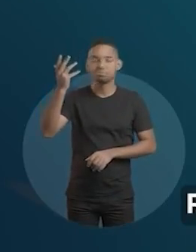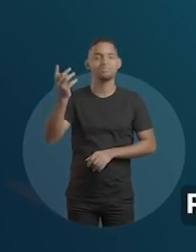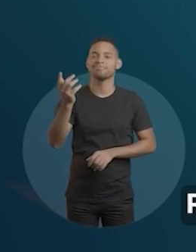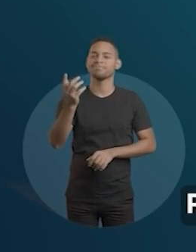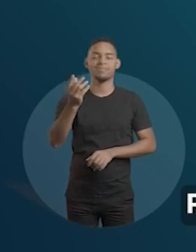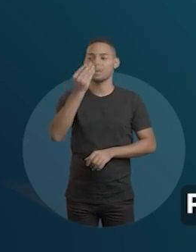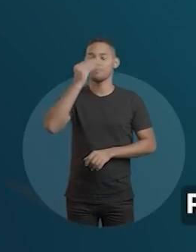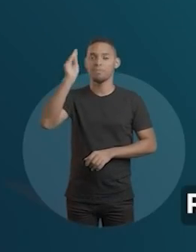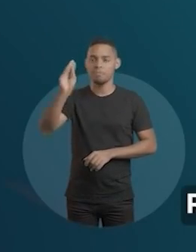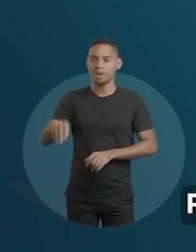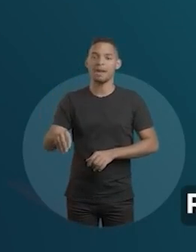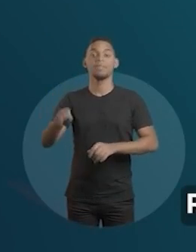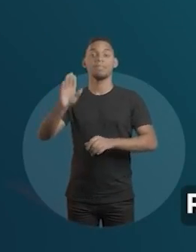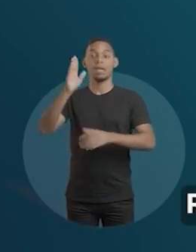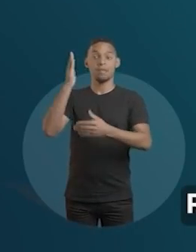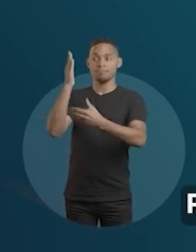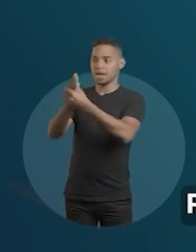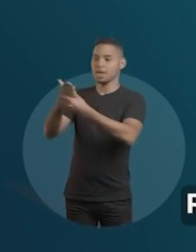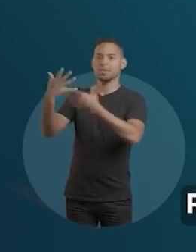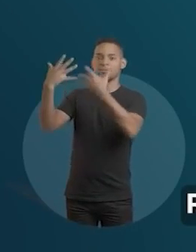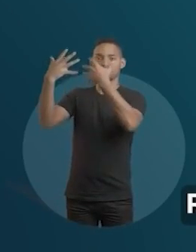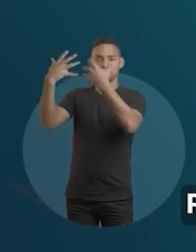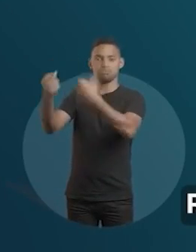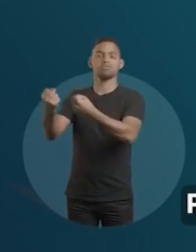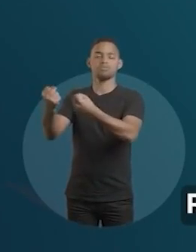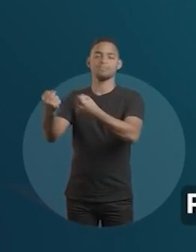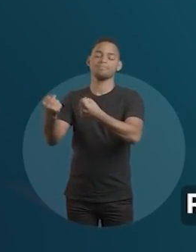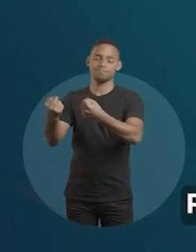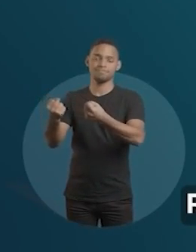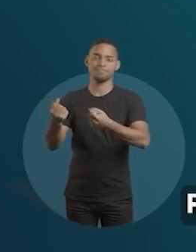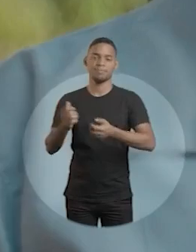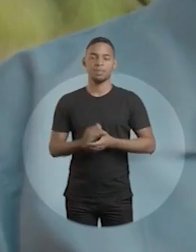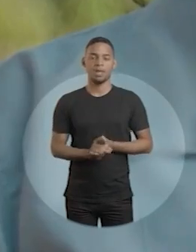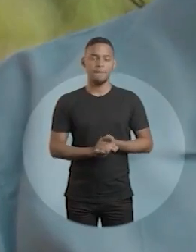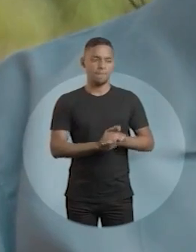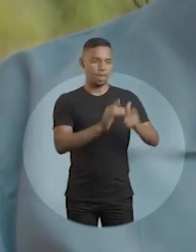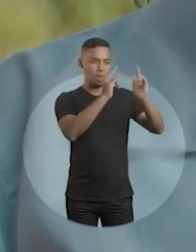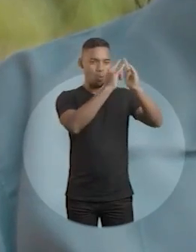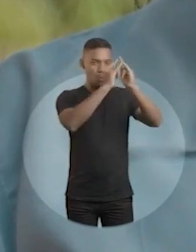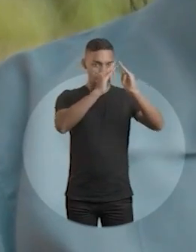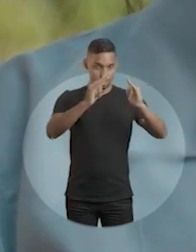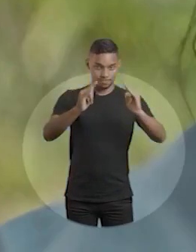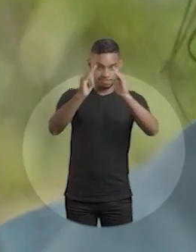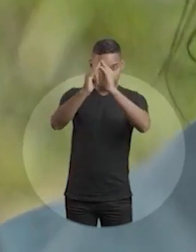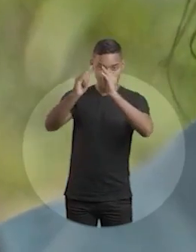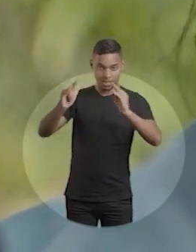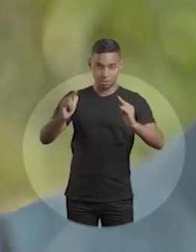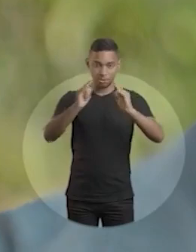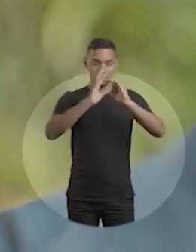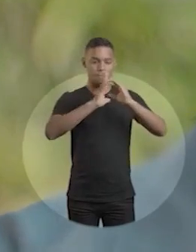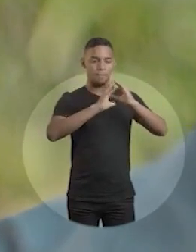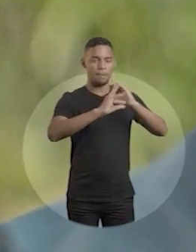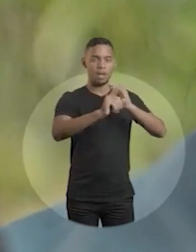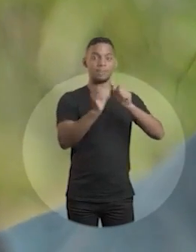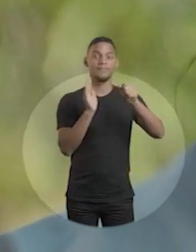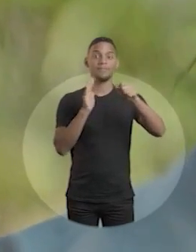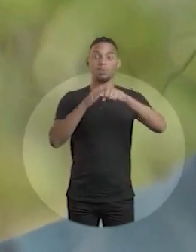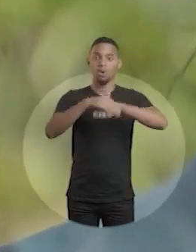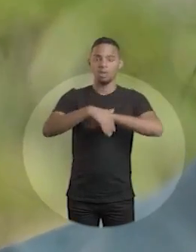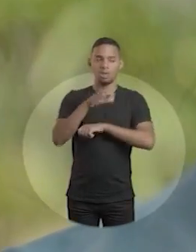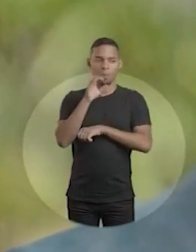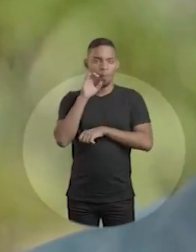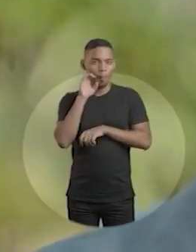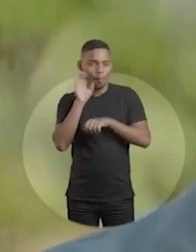não foram atendidos, mesmo com decisões judiciais favoráveis. O nosso acampamento foi desarmado,